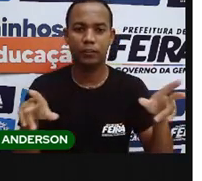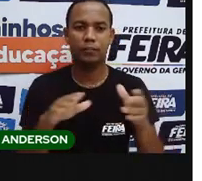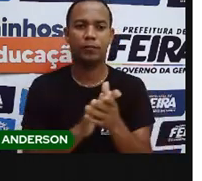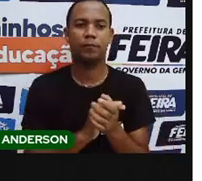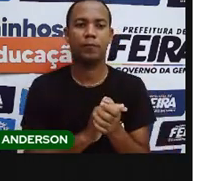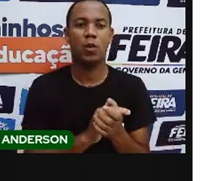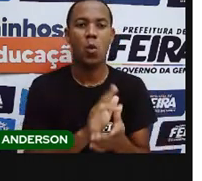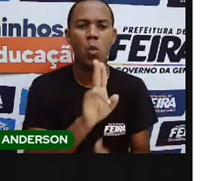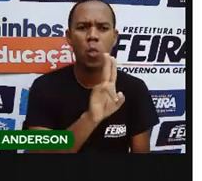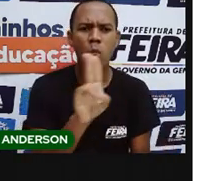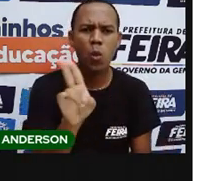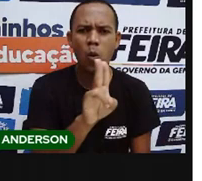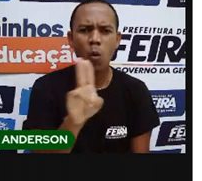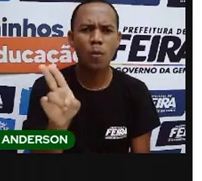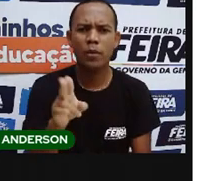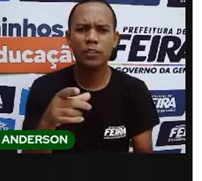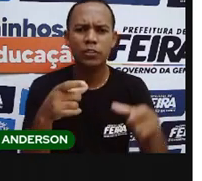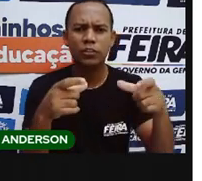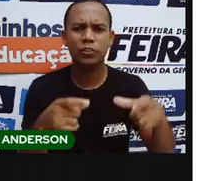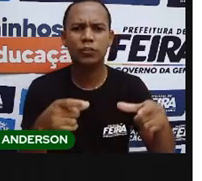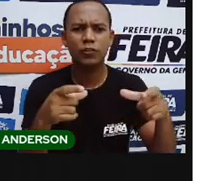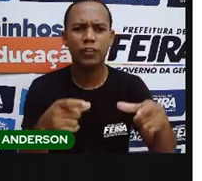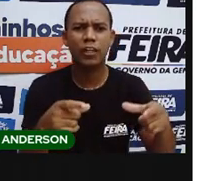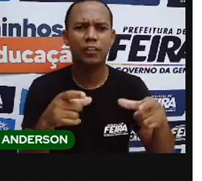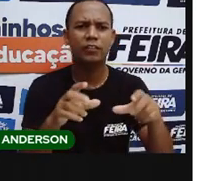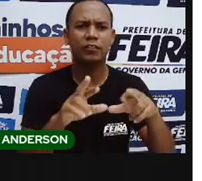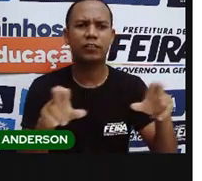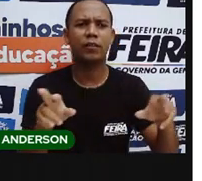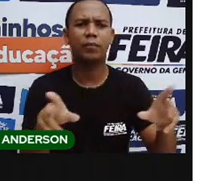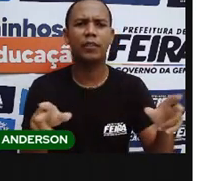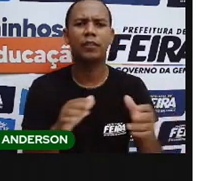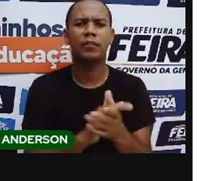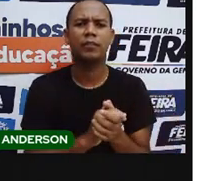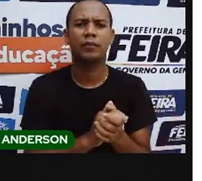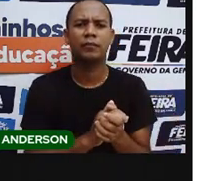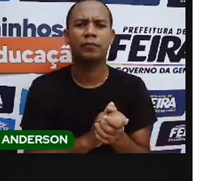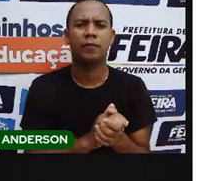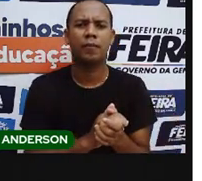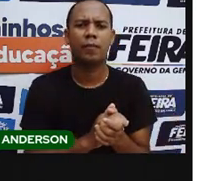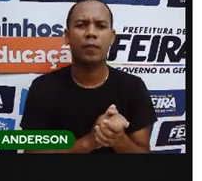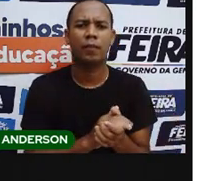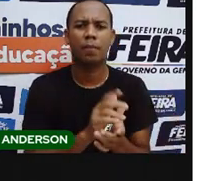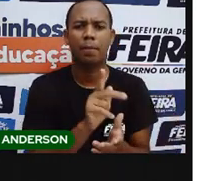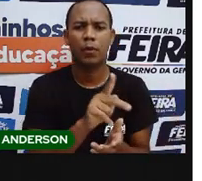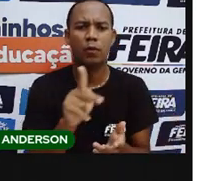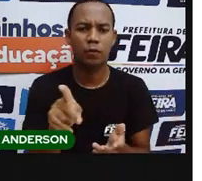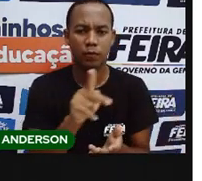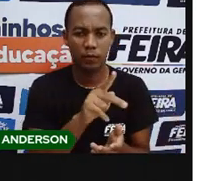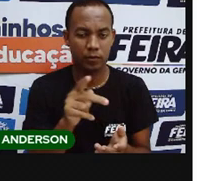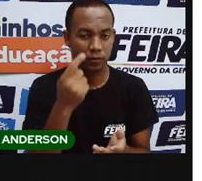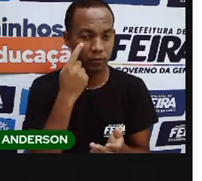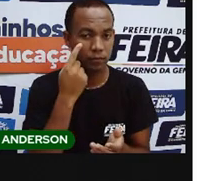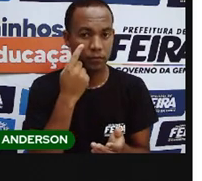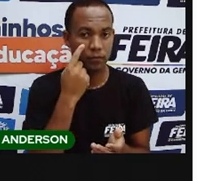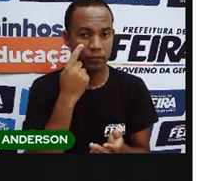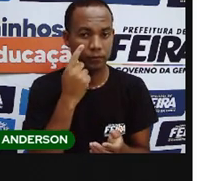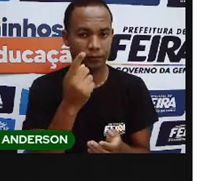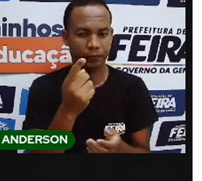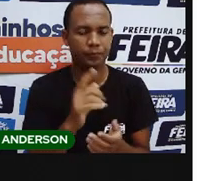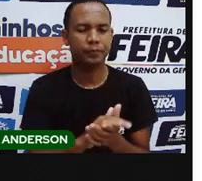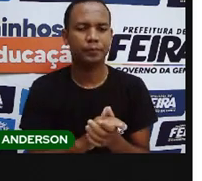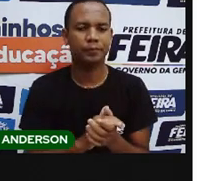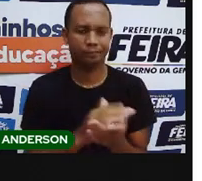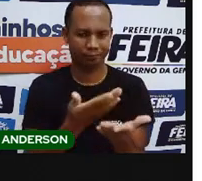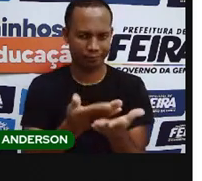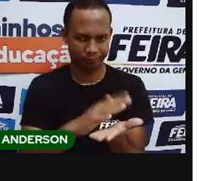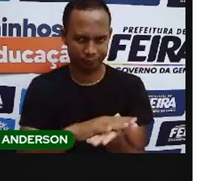E aí tem o nome de vários desses, né? Agora, falar alguns, vai falar pausadamente, que é para ajudar a Anderson,